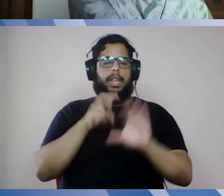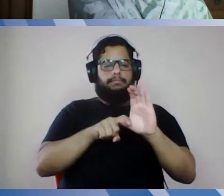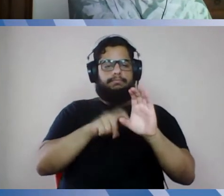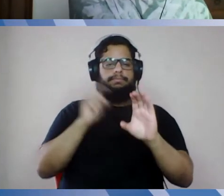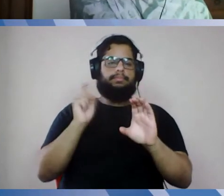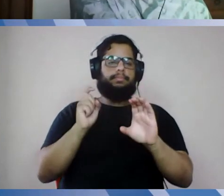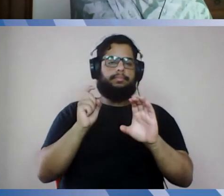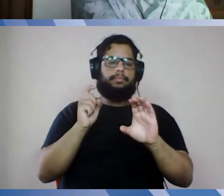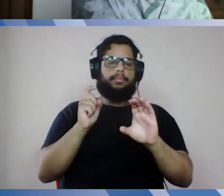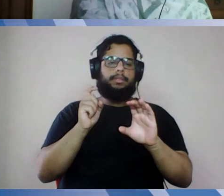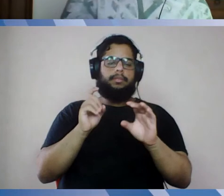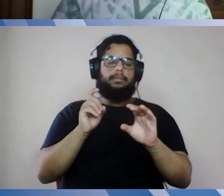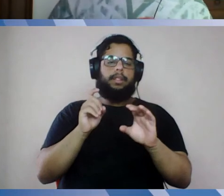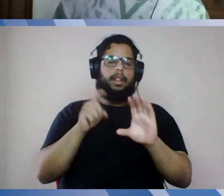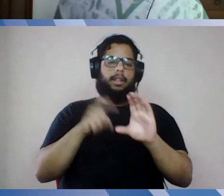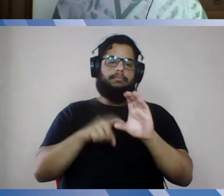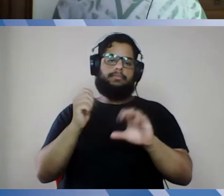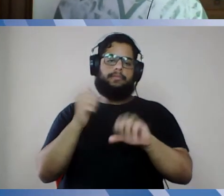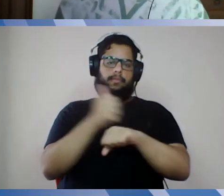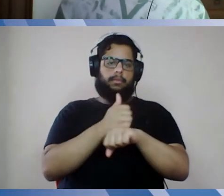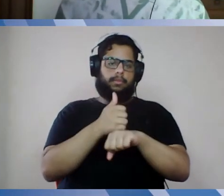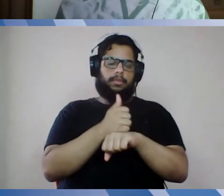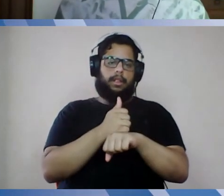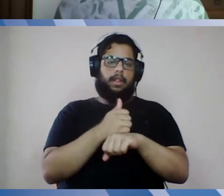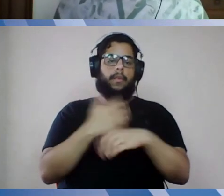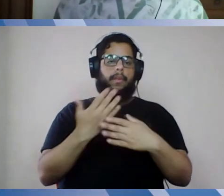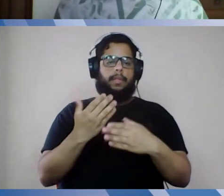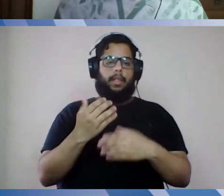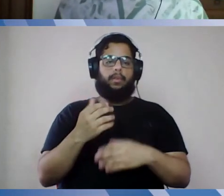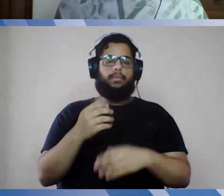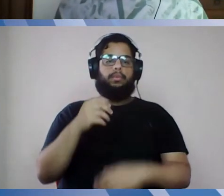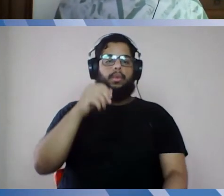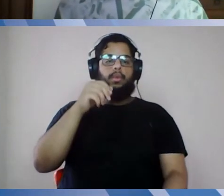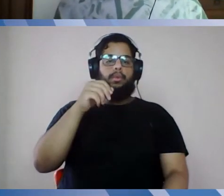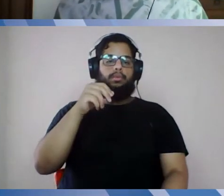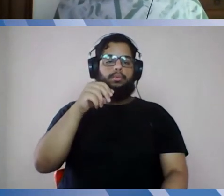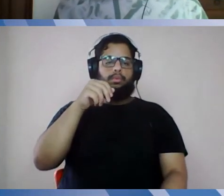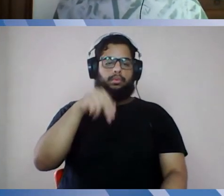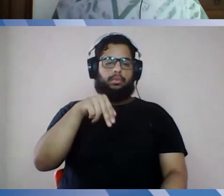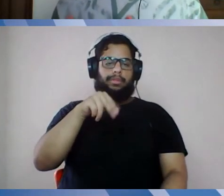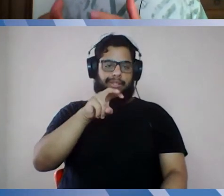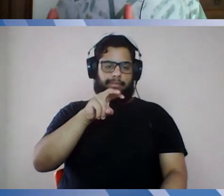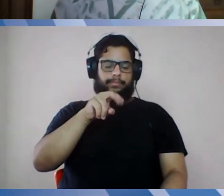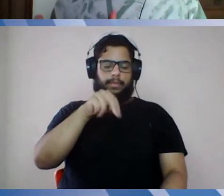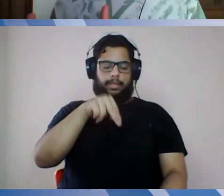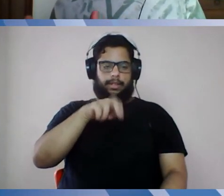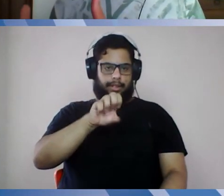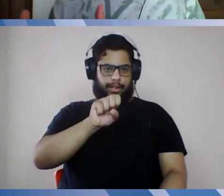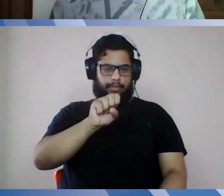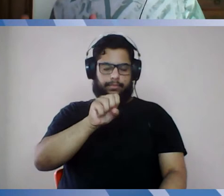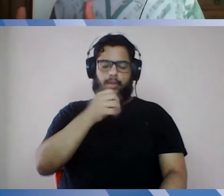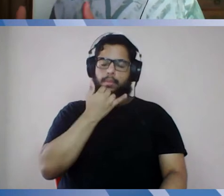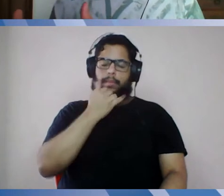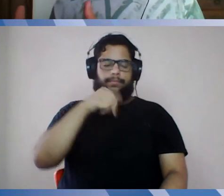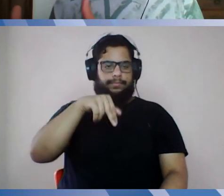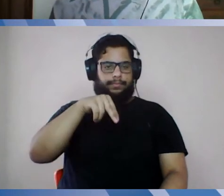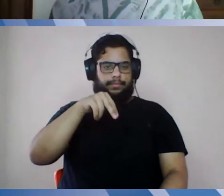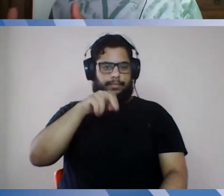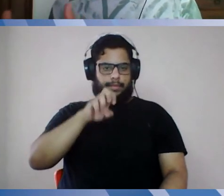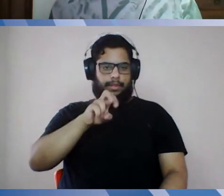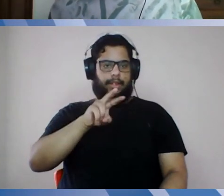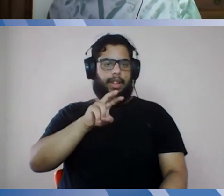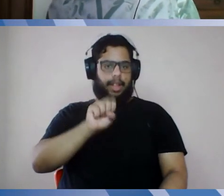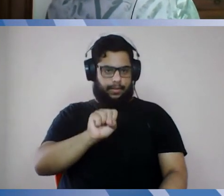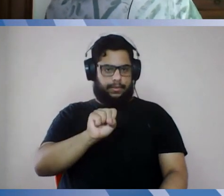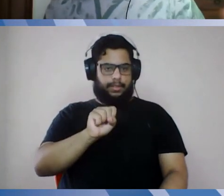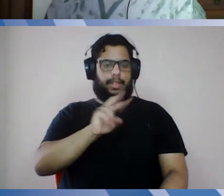sistema de saúde a combater a pandemia, o Núcleo de Vigilância em Saúde, o Núcleo Executivo, Neves, ele vai agora, que eu falei, se reunir com cada